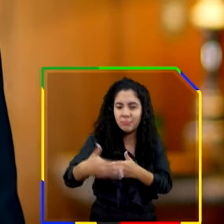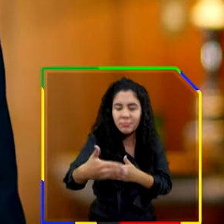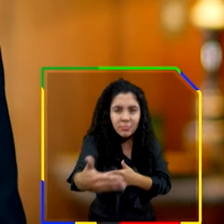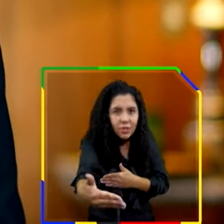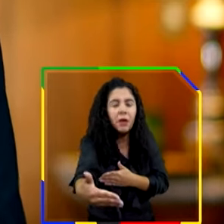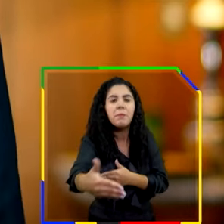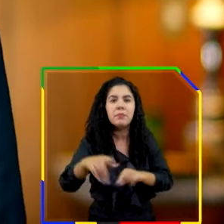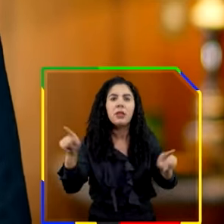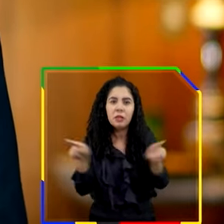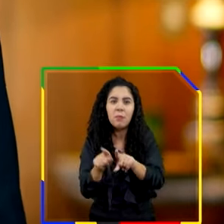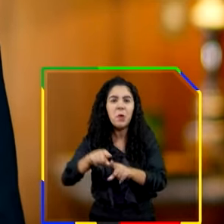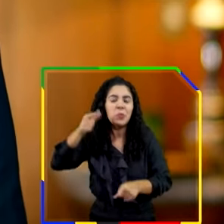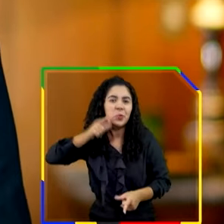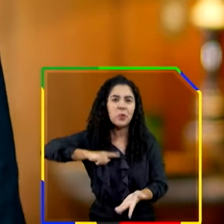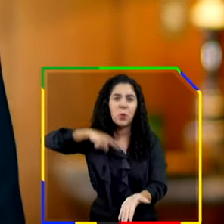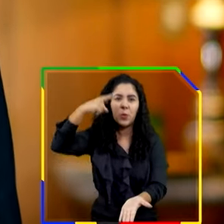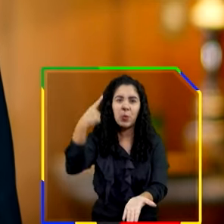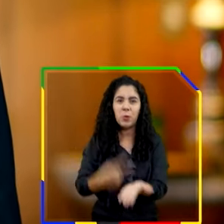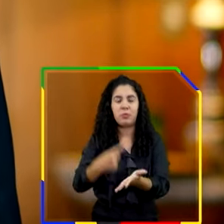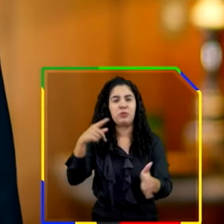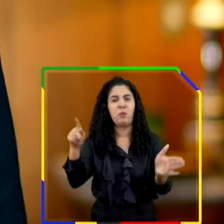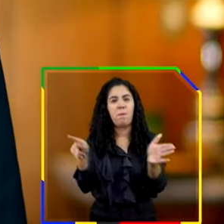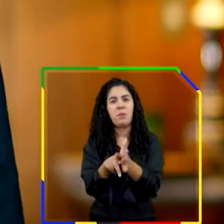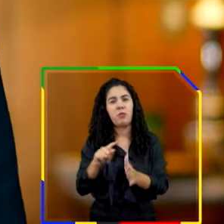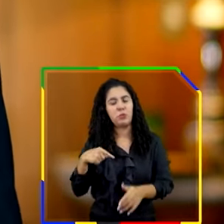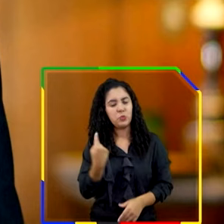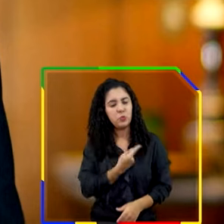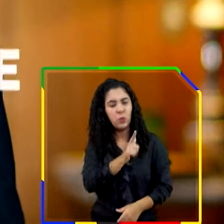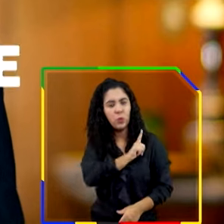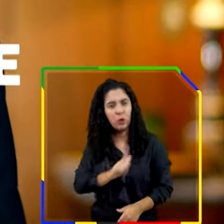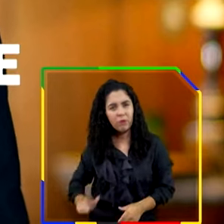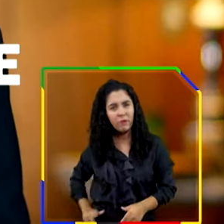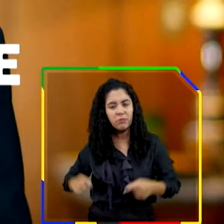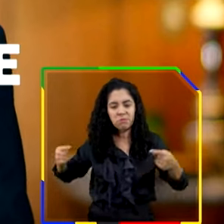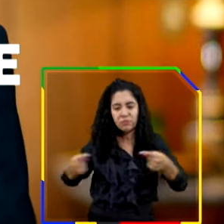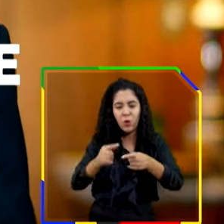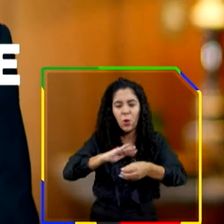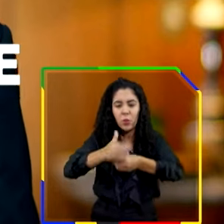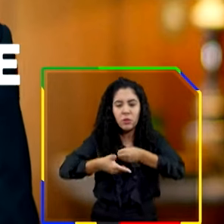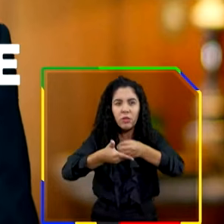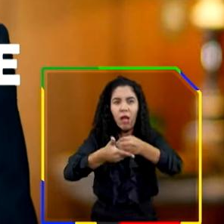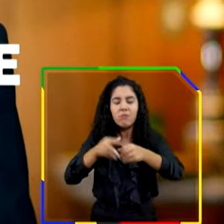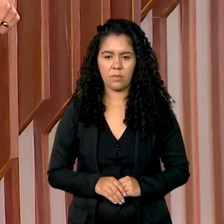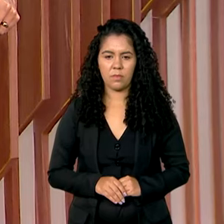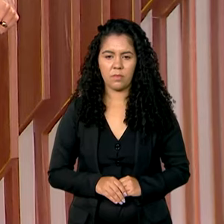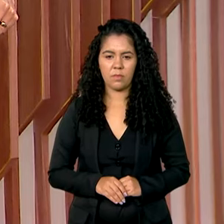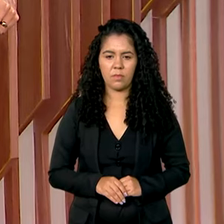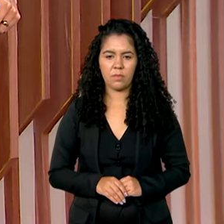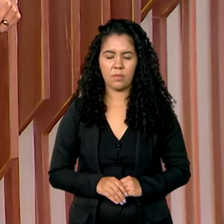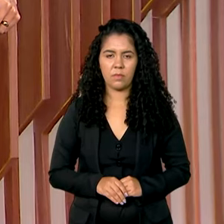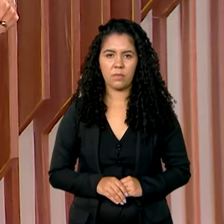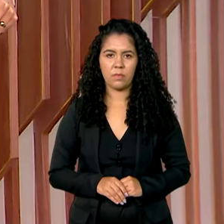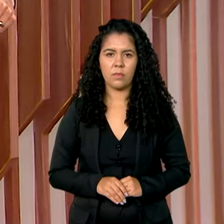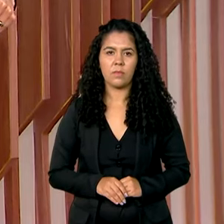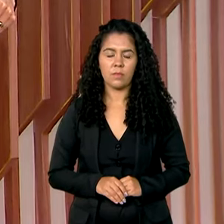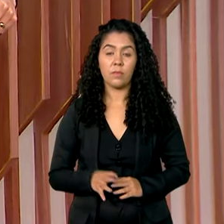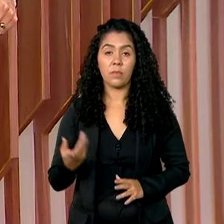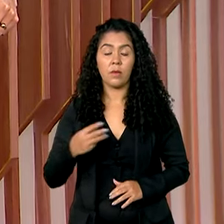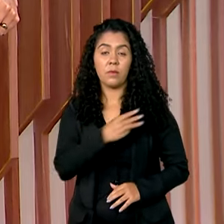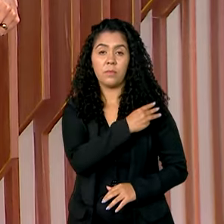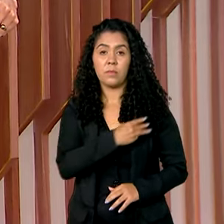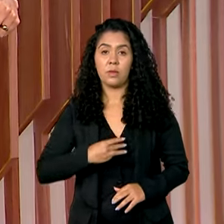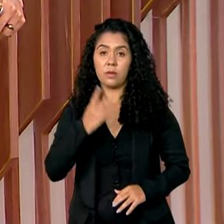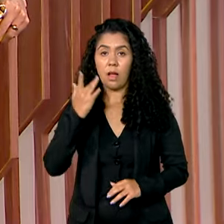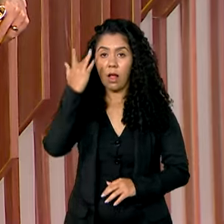e consolidam o compromisso deste governo com a sustentabilidade fiscal do país. O ministro